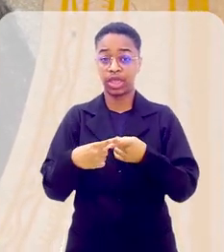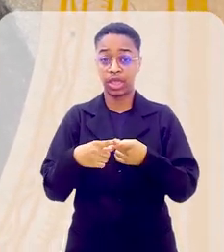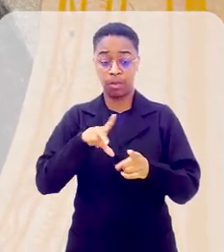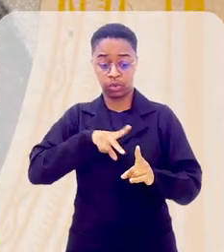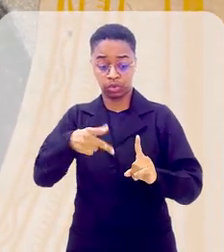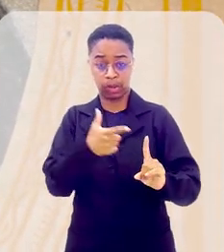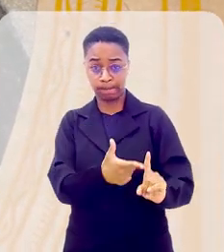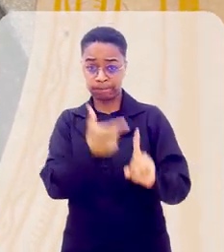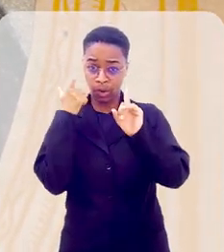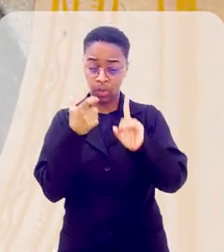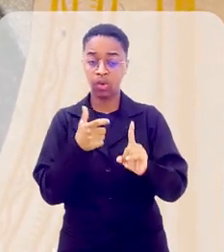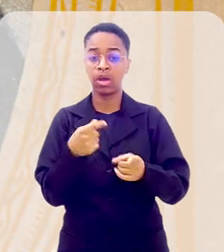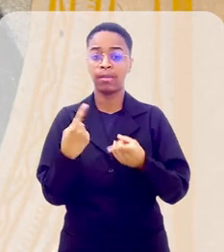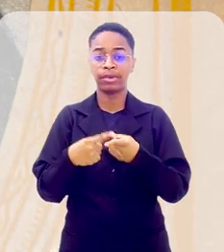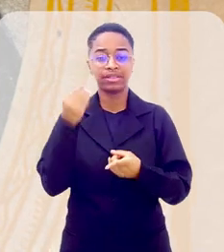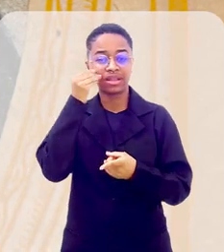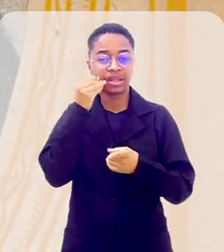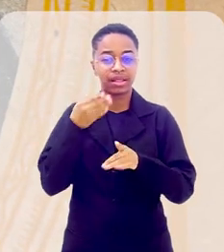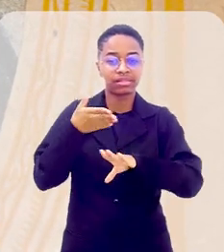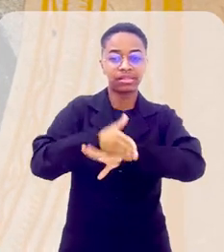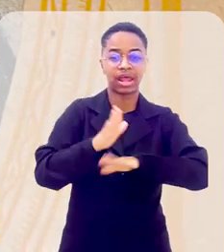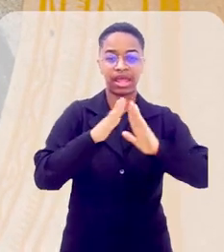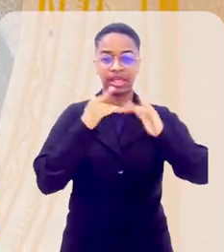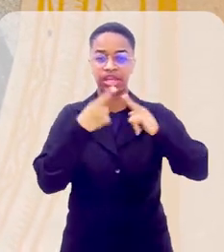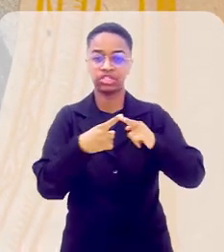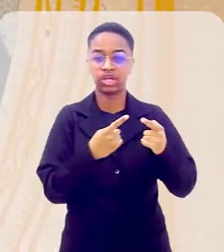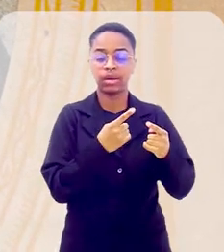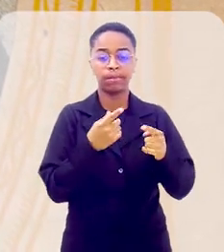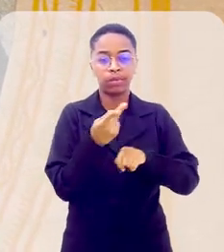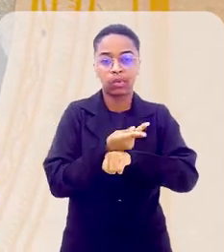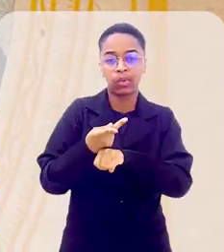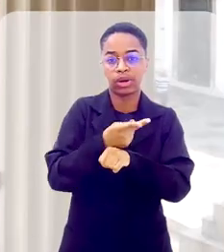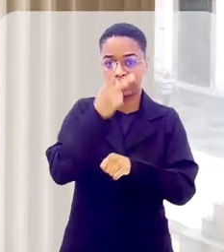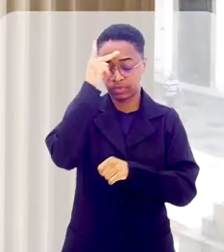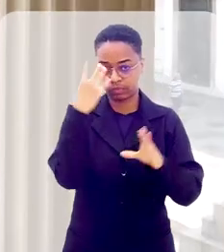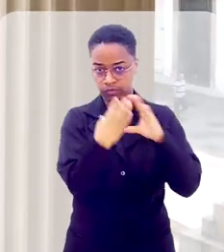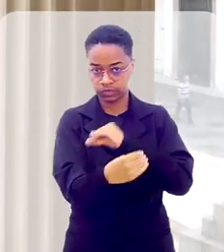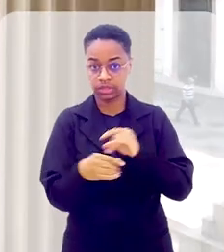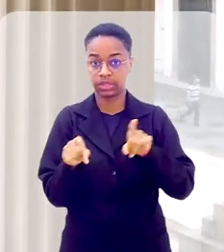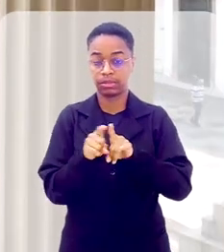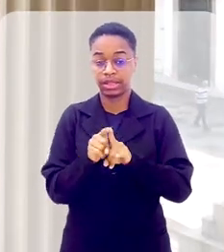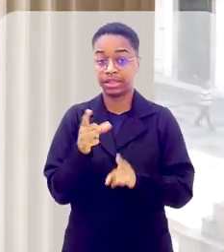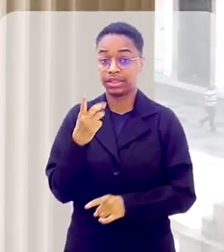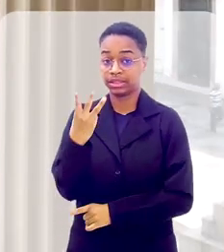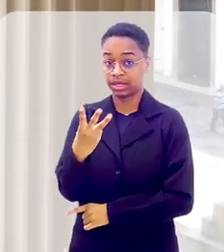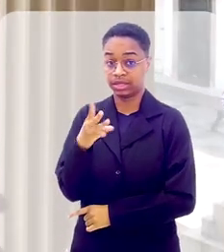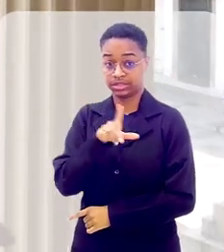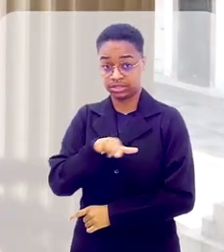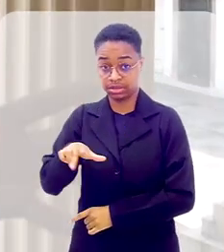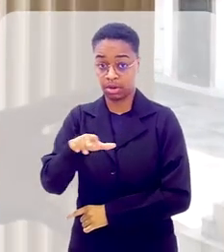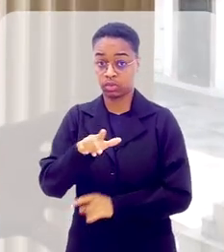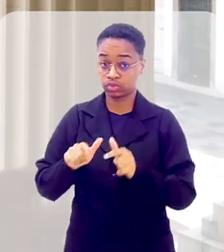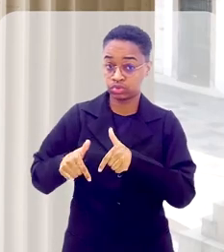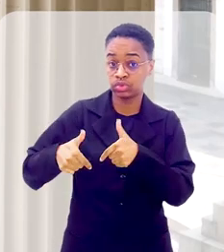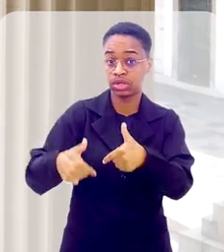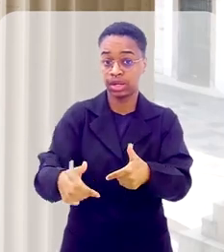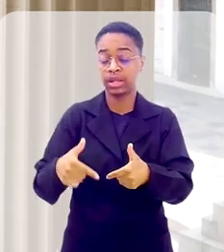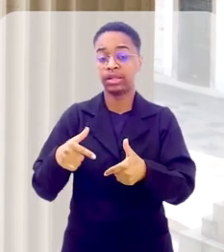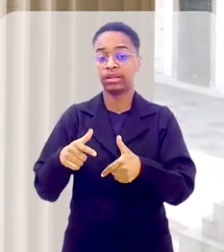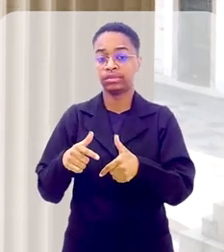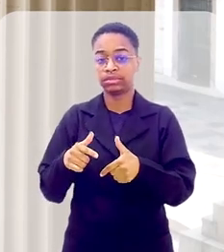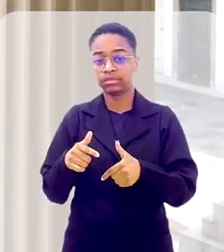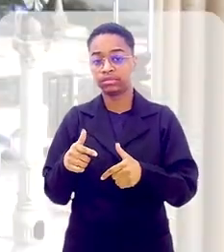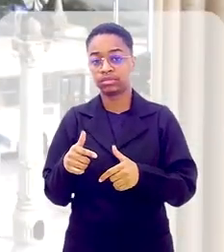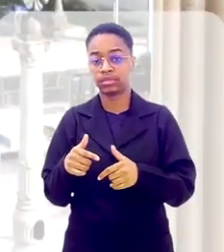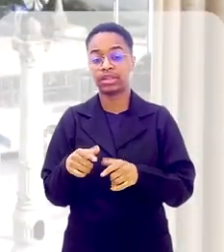portugueses que buscavam invadir o templo atrás de conspiradores. Outros homenageados foram três irmãos que se notabilizaram na luta pela